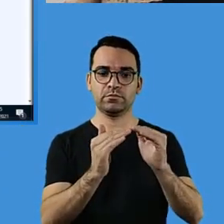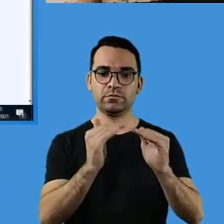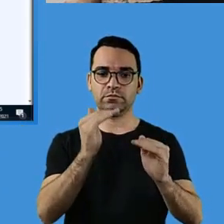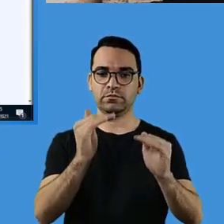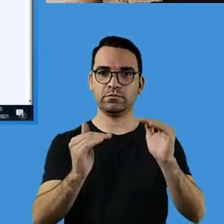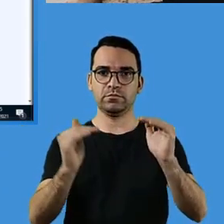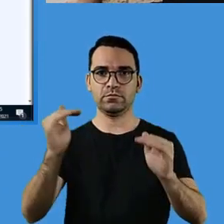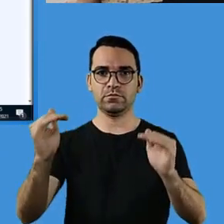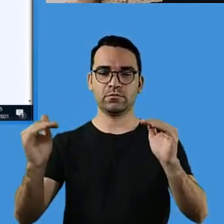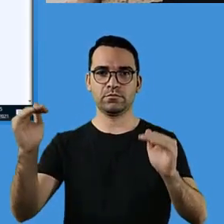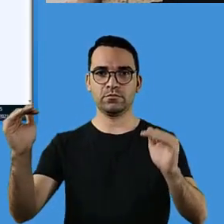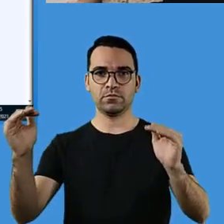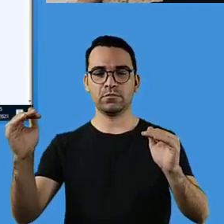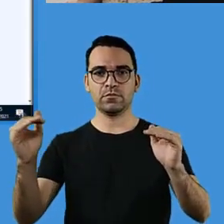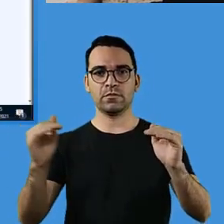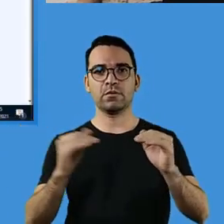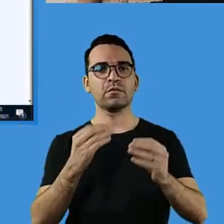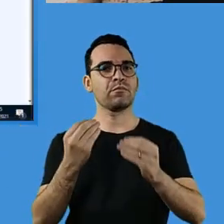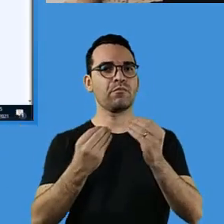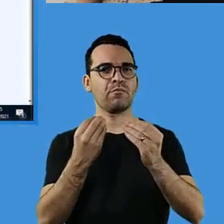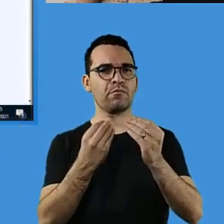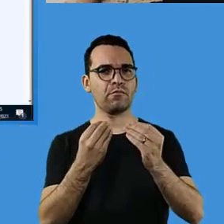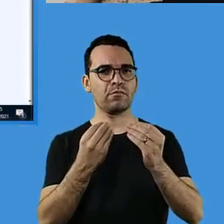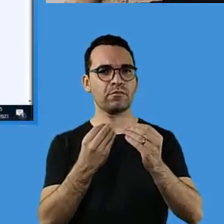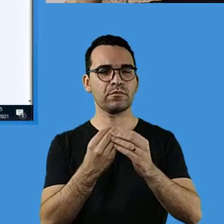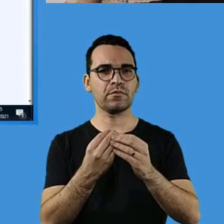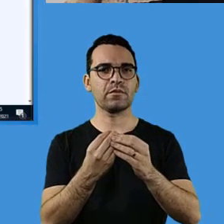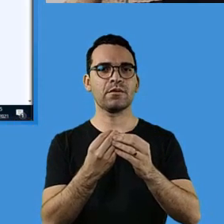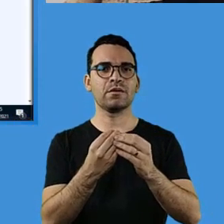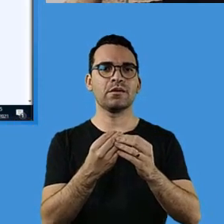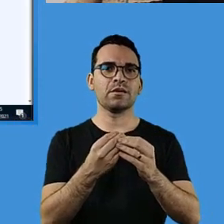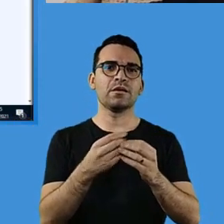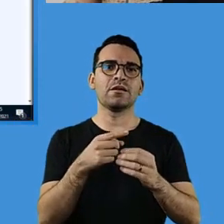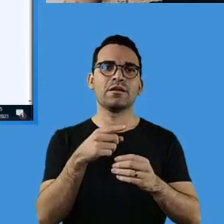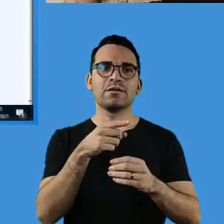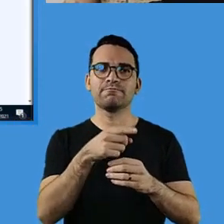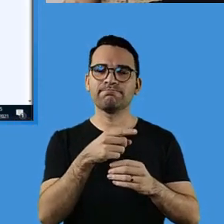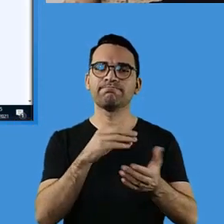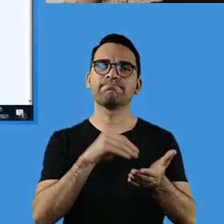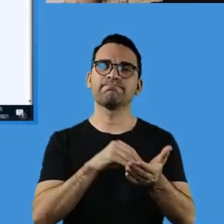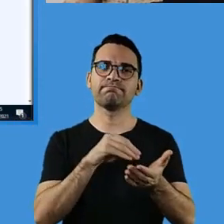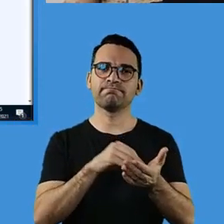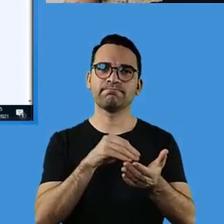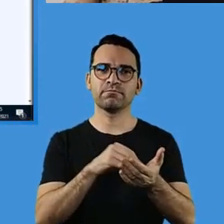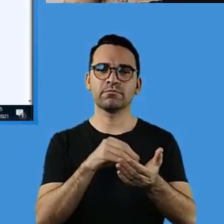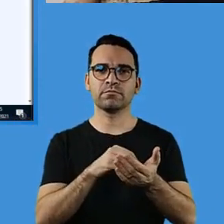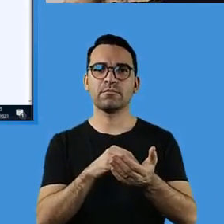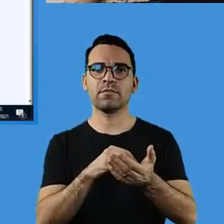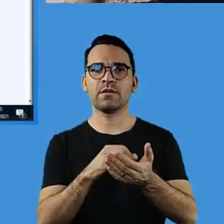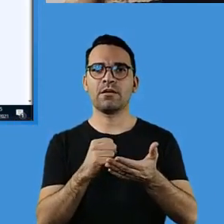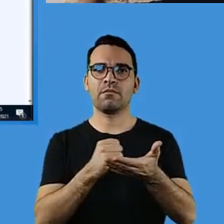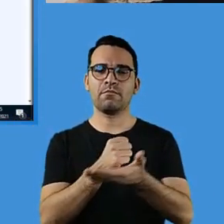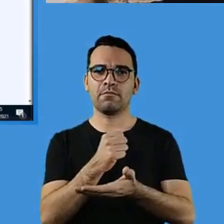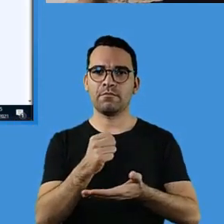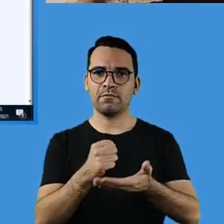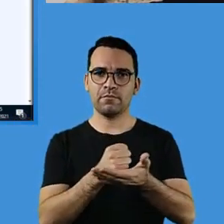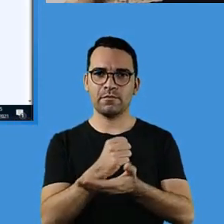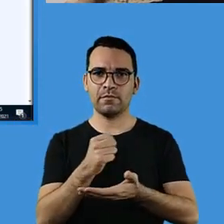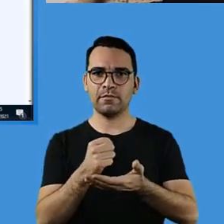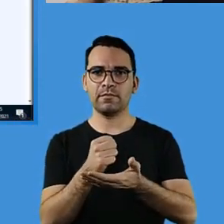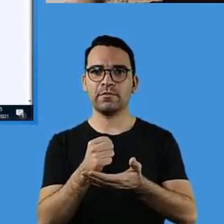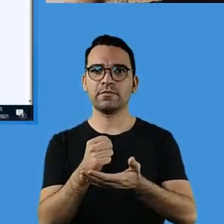Eles dividiram por nível aqui os alunos em insuficiente, abaixo do básico, básico e